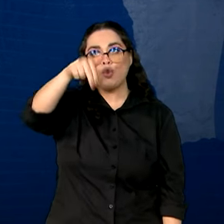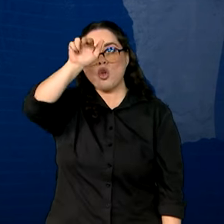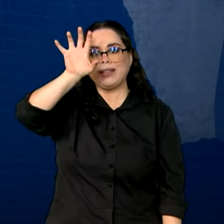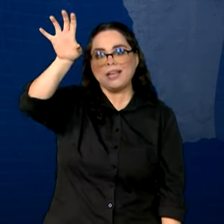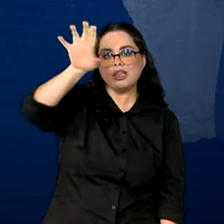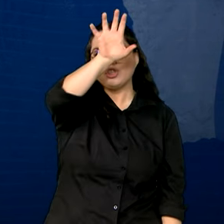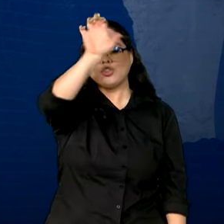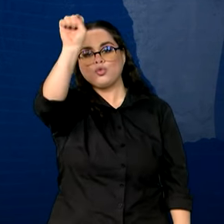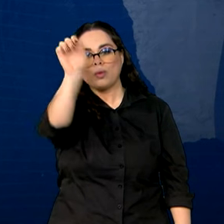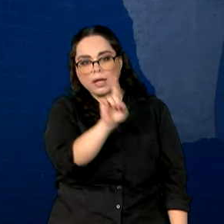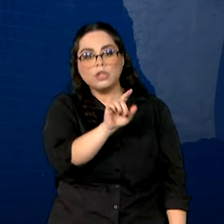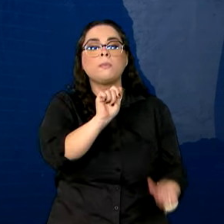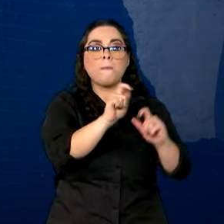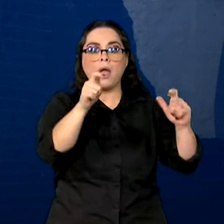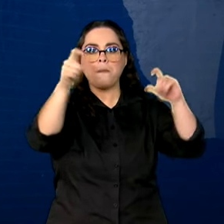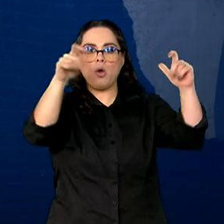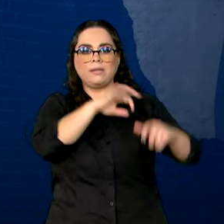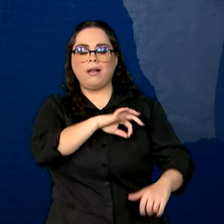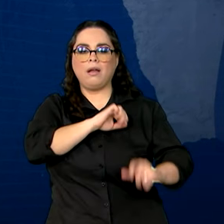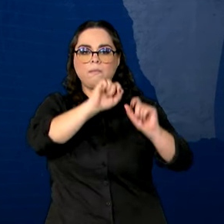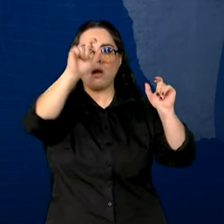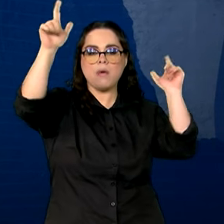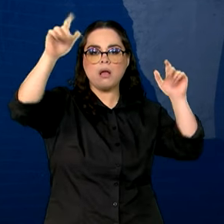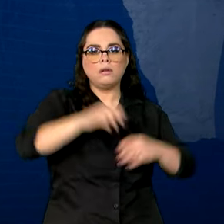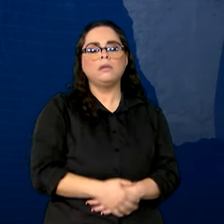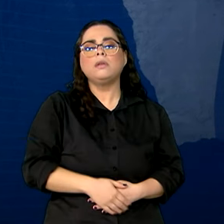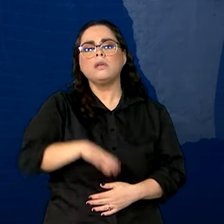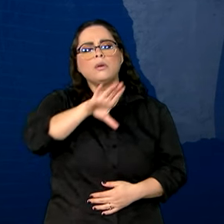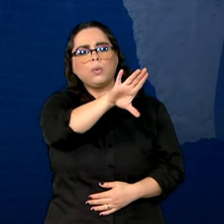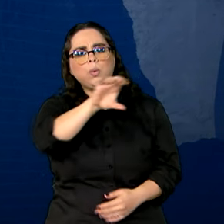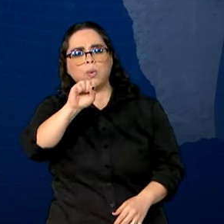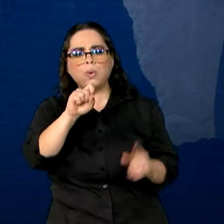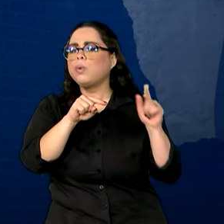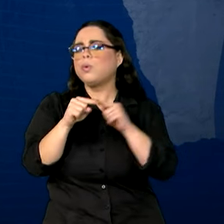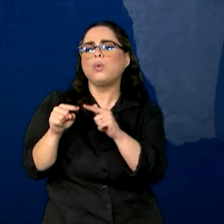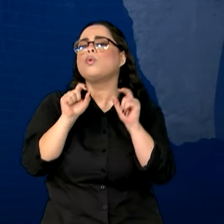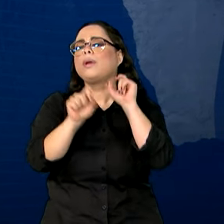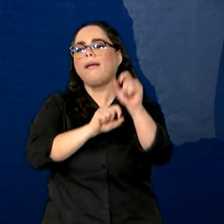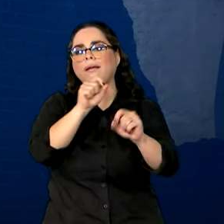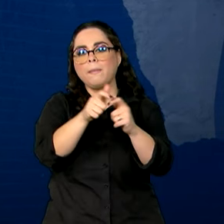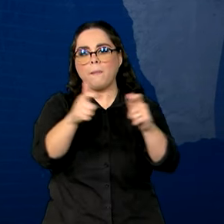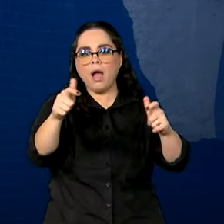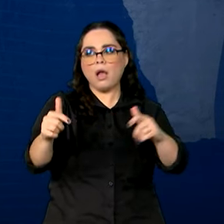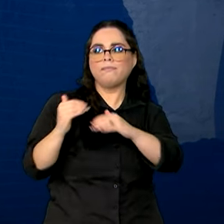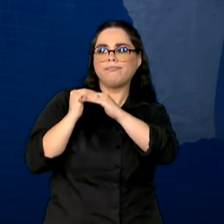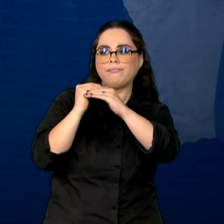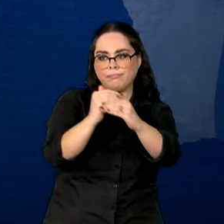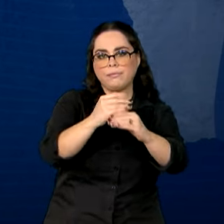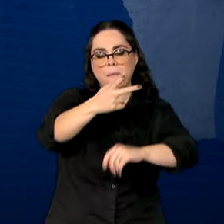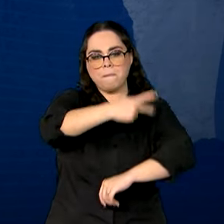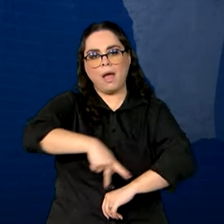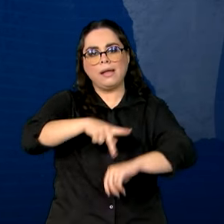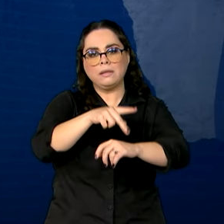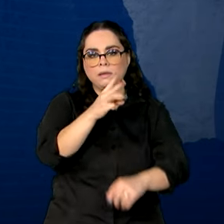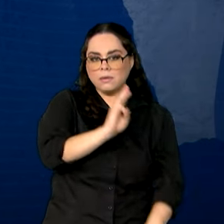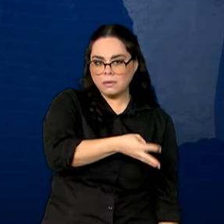e Sudeste. O Centro-Oeste liderou com o maior rendimento médio do país, R$ 3